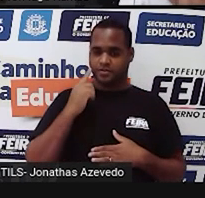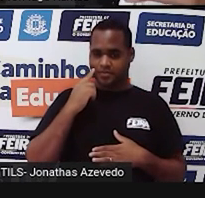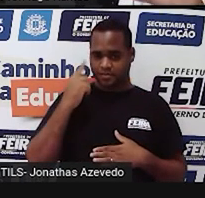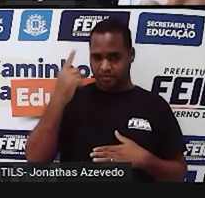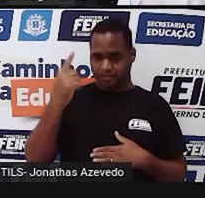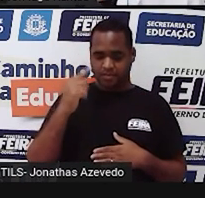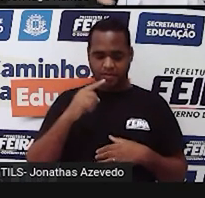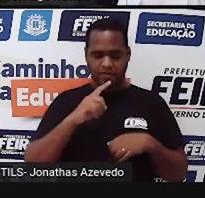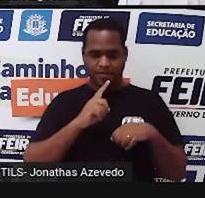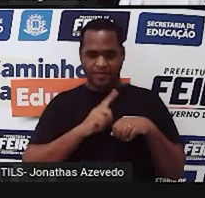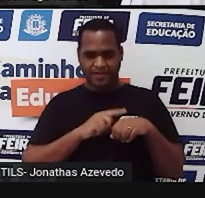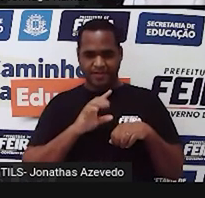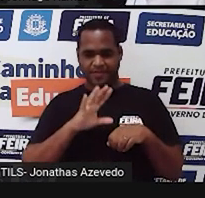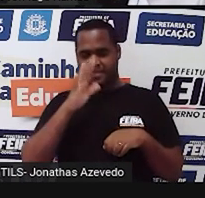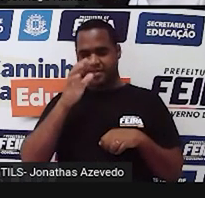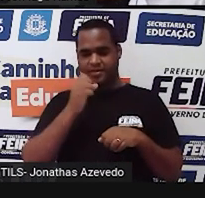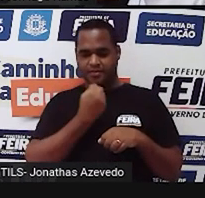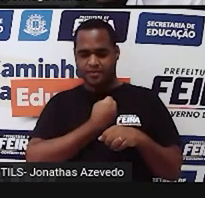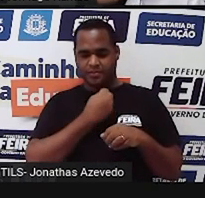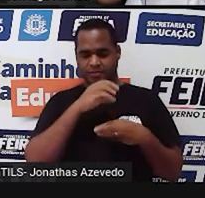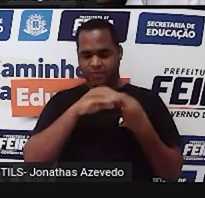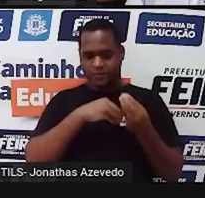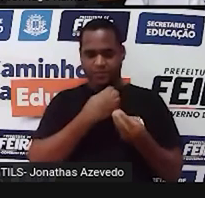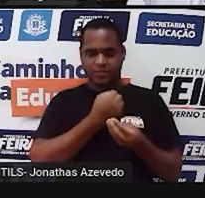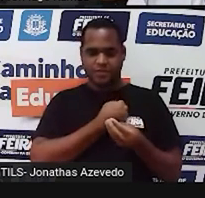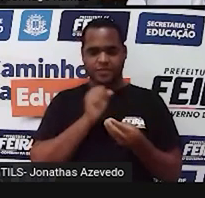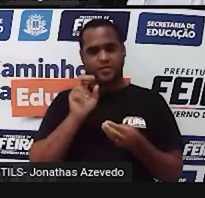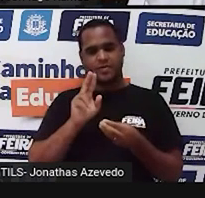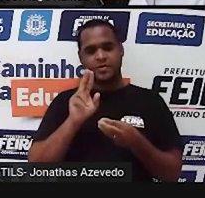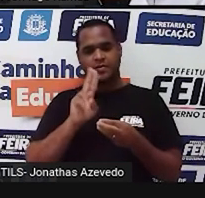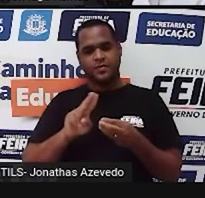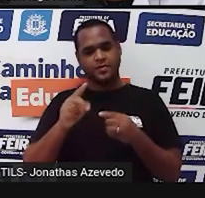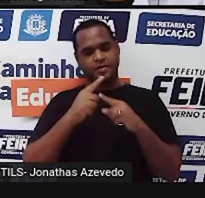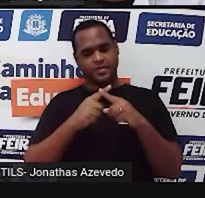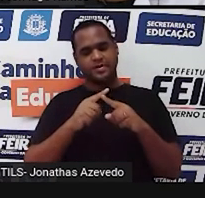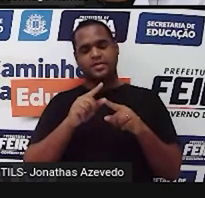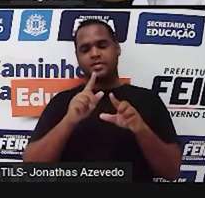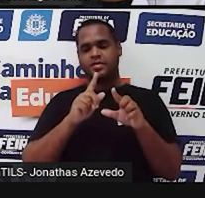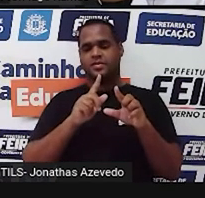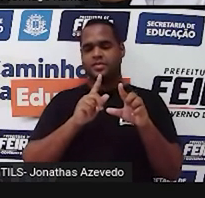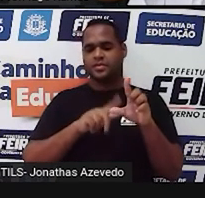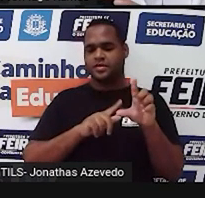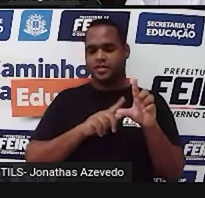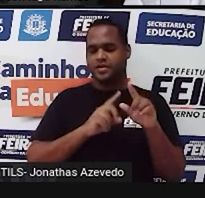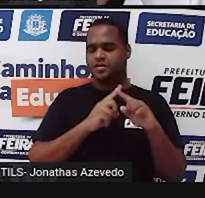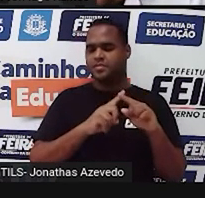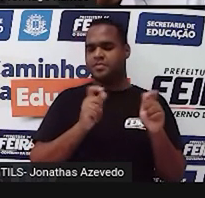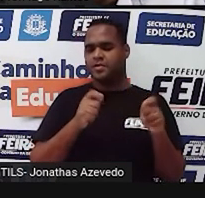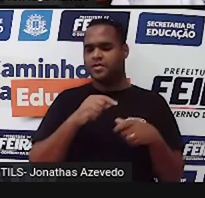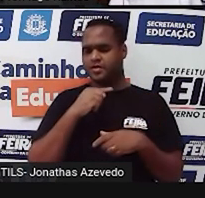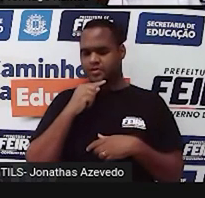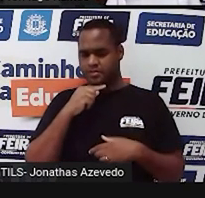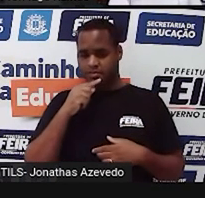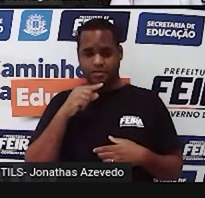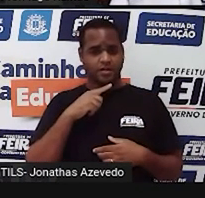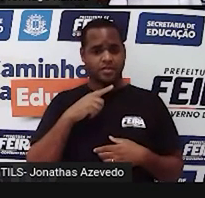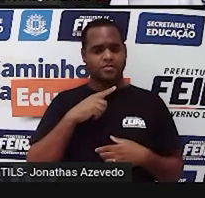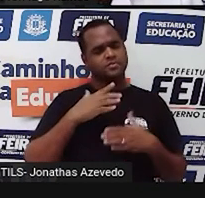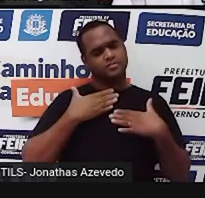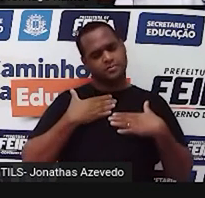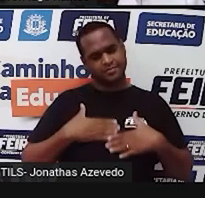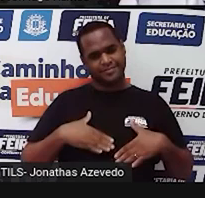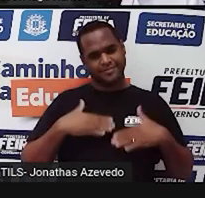hora da álgebra, usou ali uma letra X? Ficou alguma duvidazinha? Calma, né?